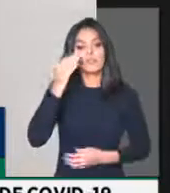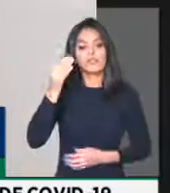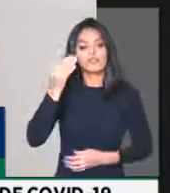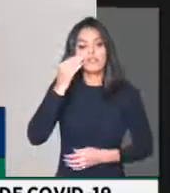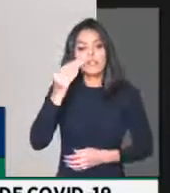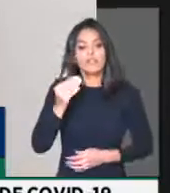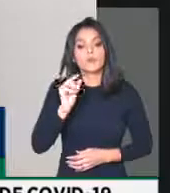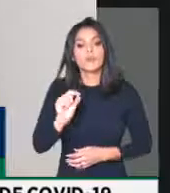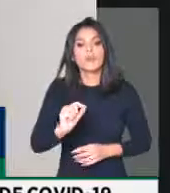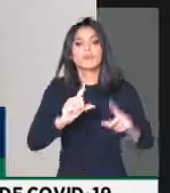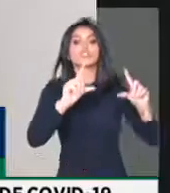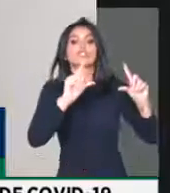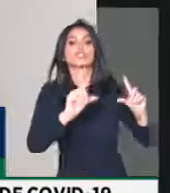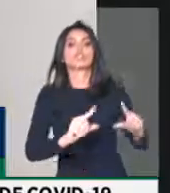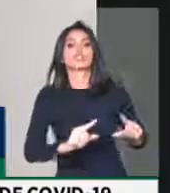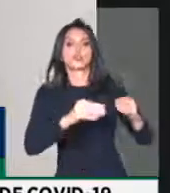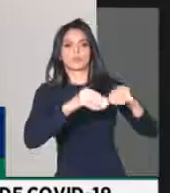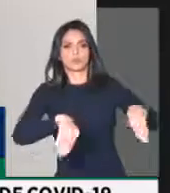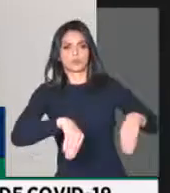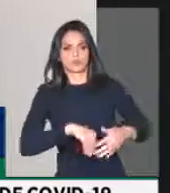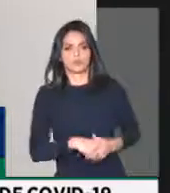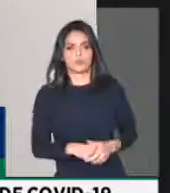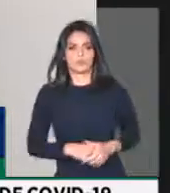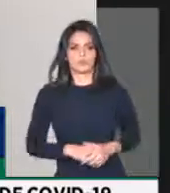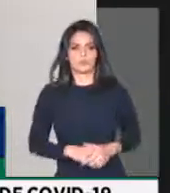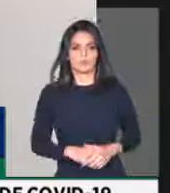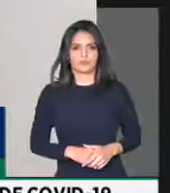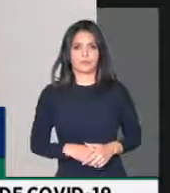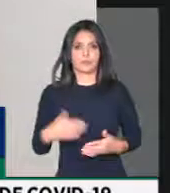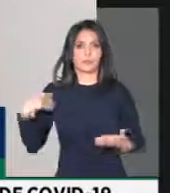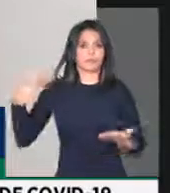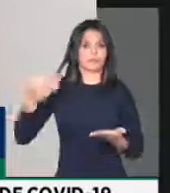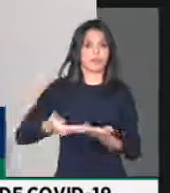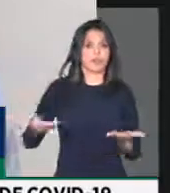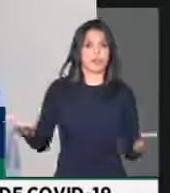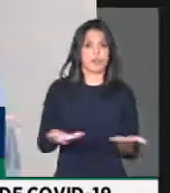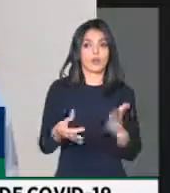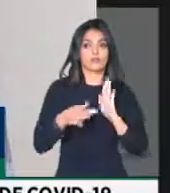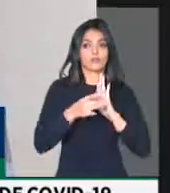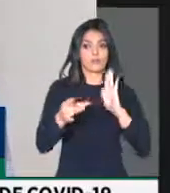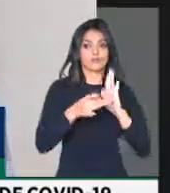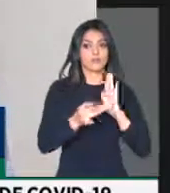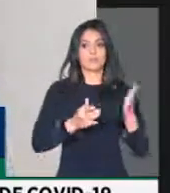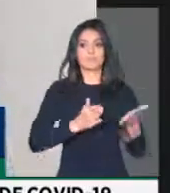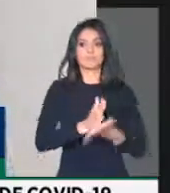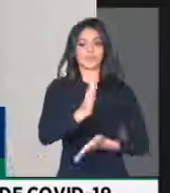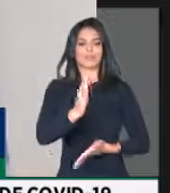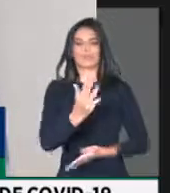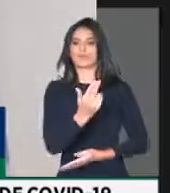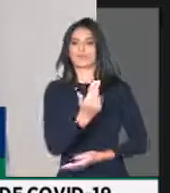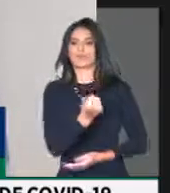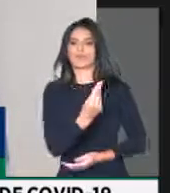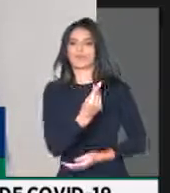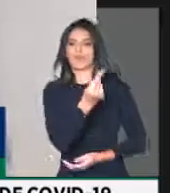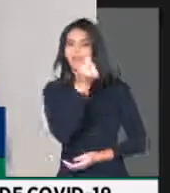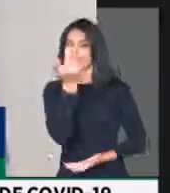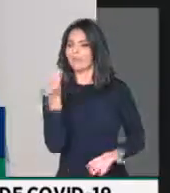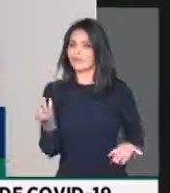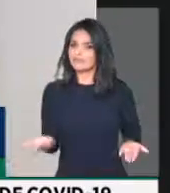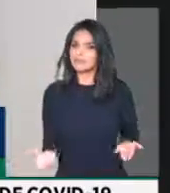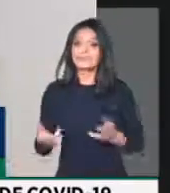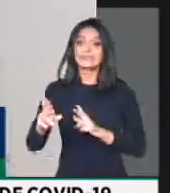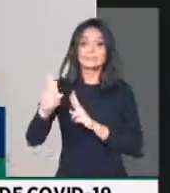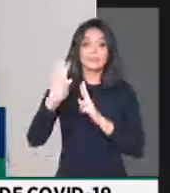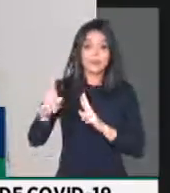uma atenuação de danos, reduzir os prejuízos. E até agora nenhum destaque conseguiu prosperar. Espero que esse